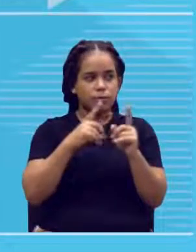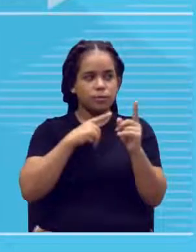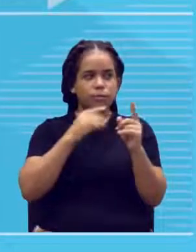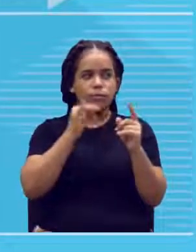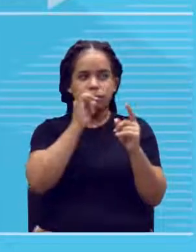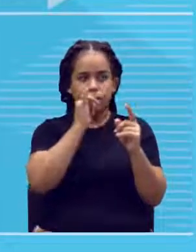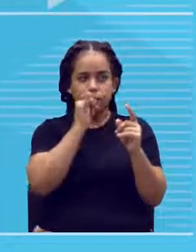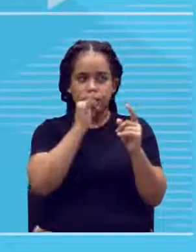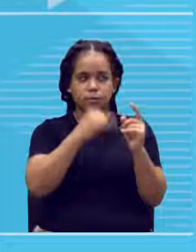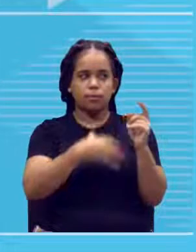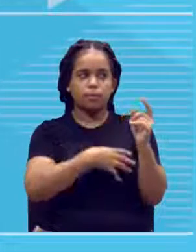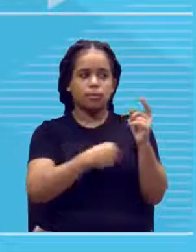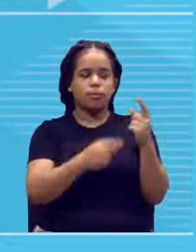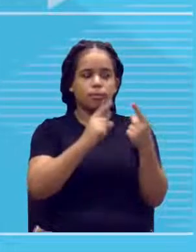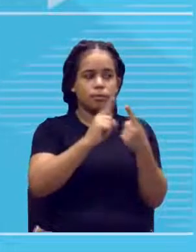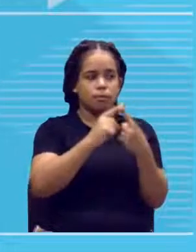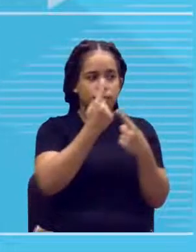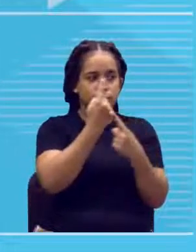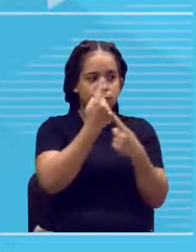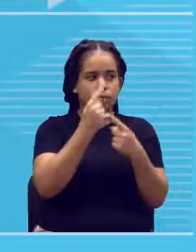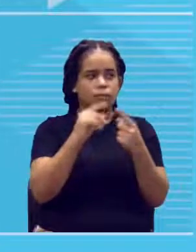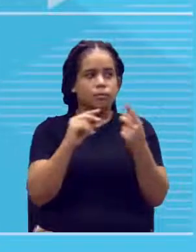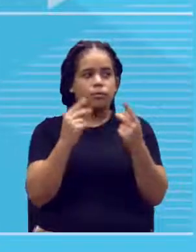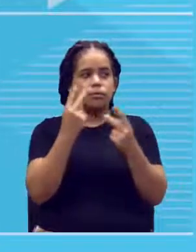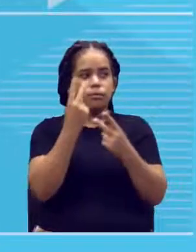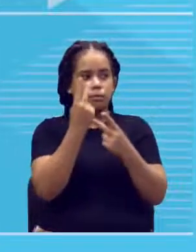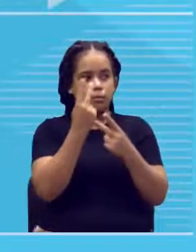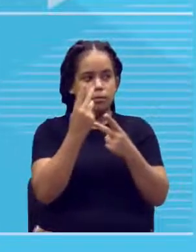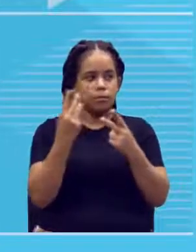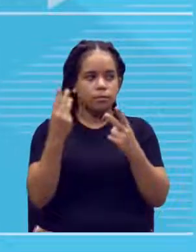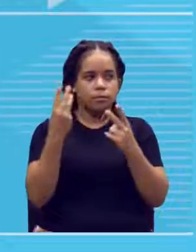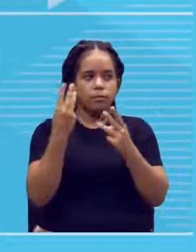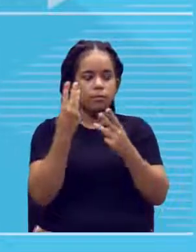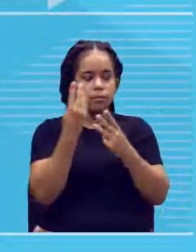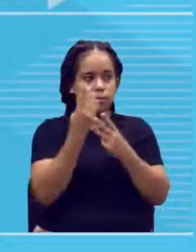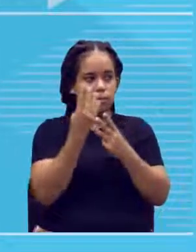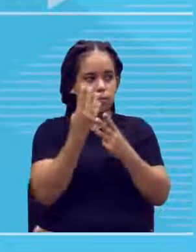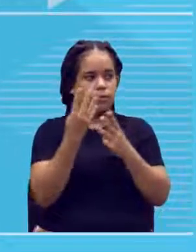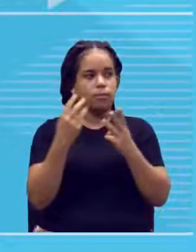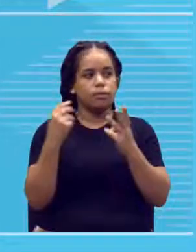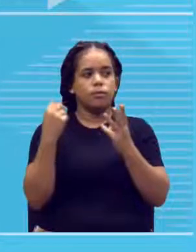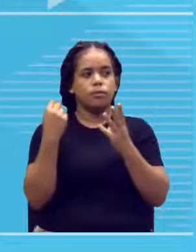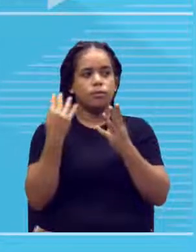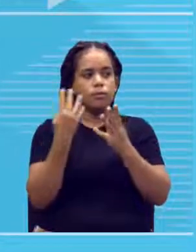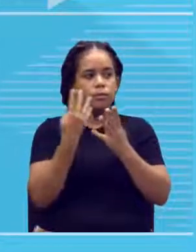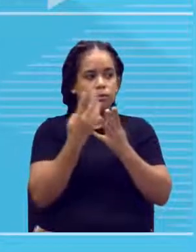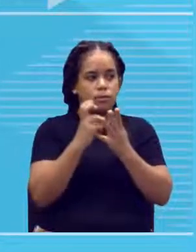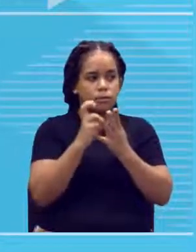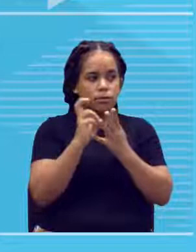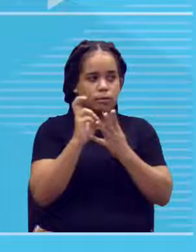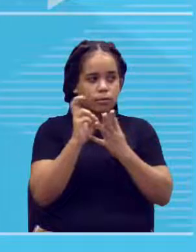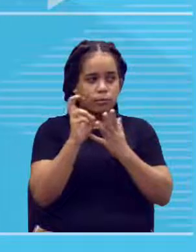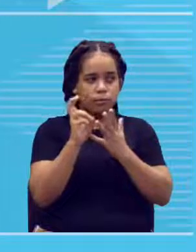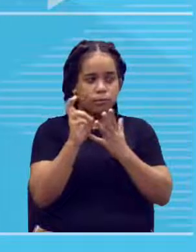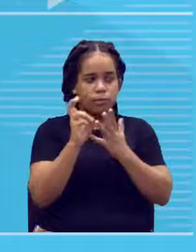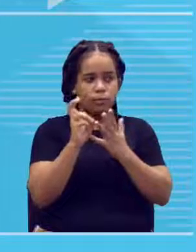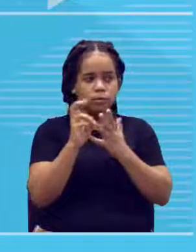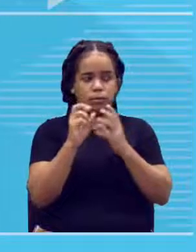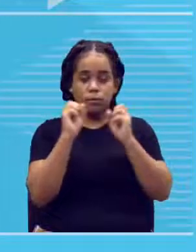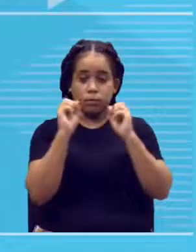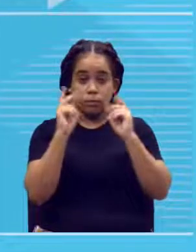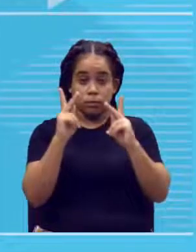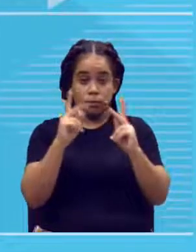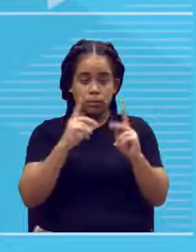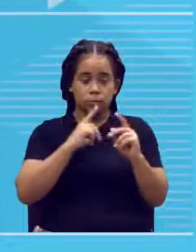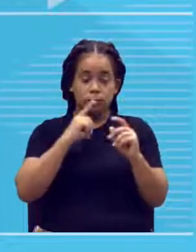2, no caso, filha, né? Filho 3, filho 4 e filho 5. Ah, então, tive